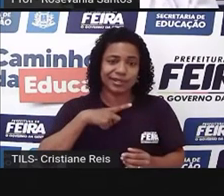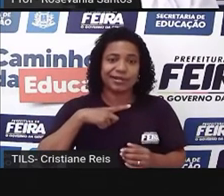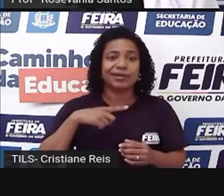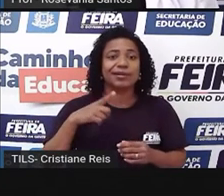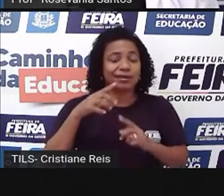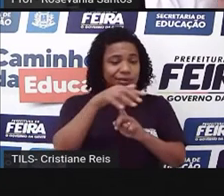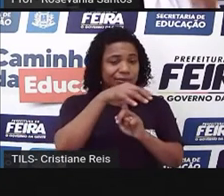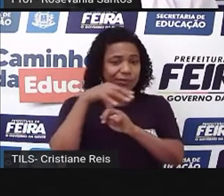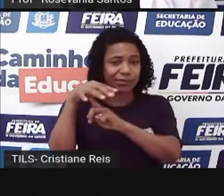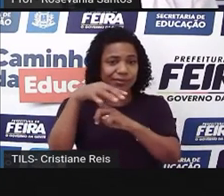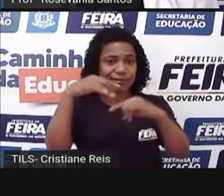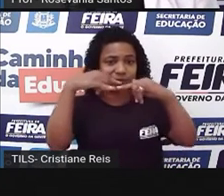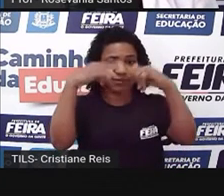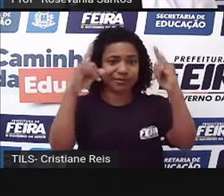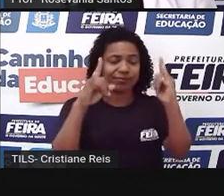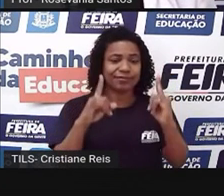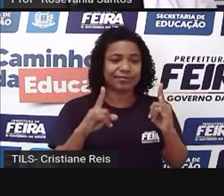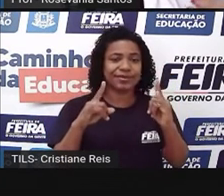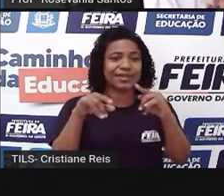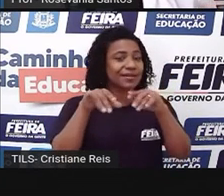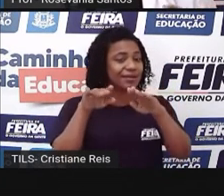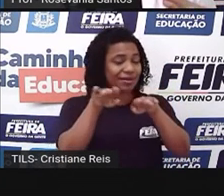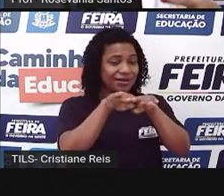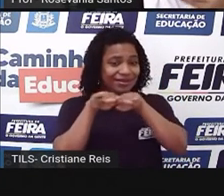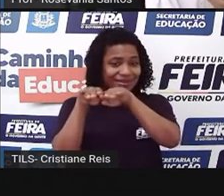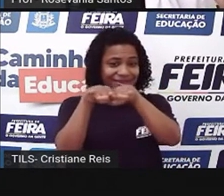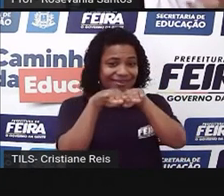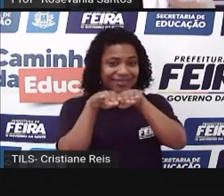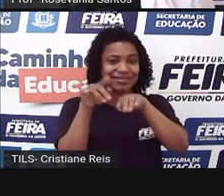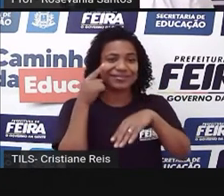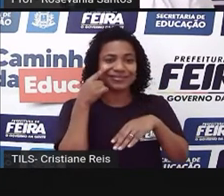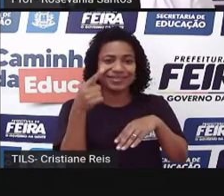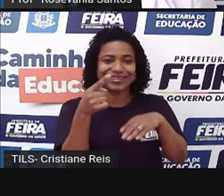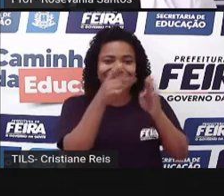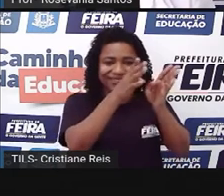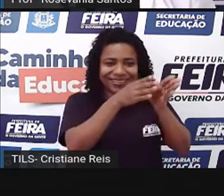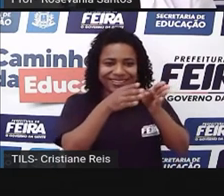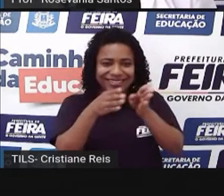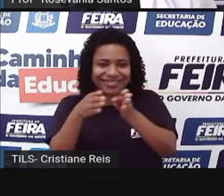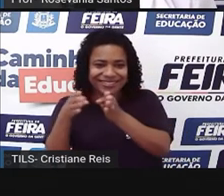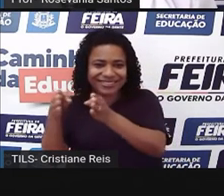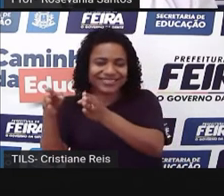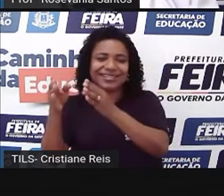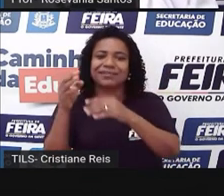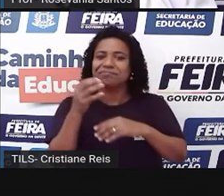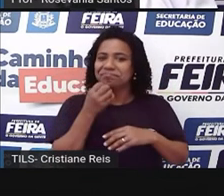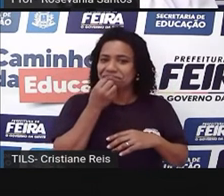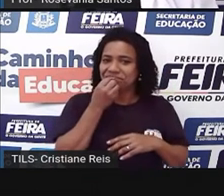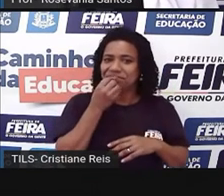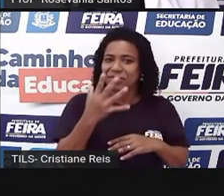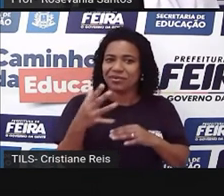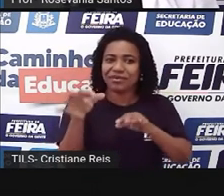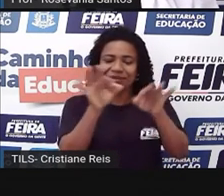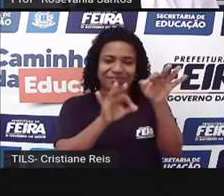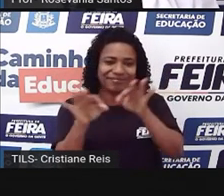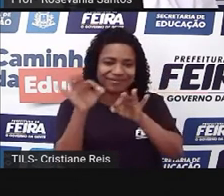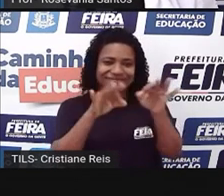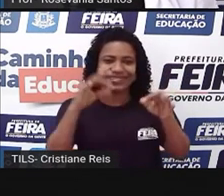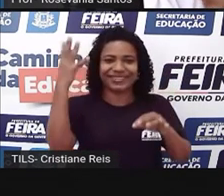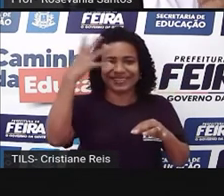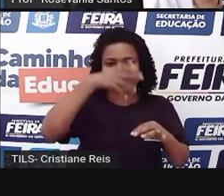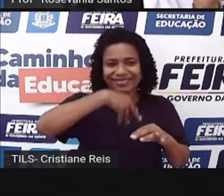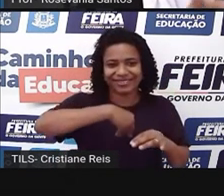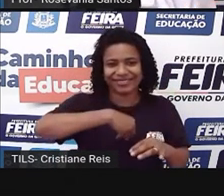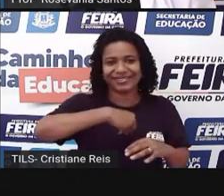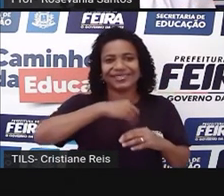E eu fiz questão de destacar ela justamente pelo fato da organizadazinha, né? Que deu nela agora. E ela tá bem bonitinha. E